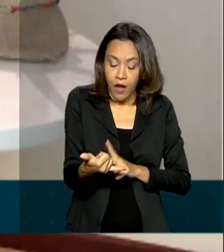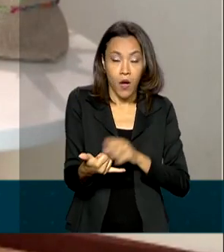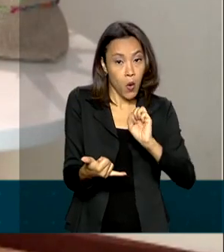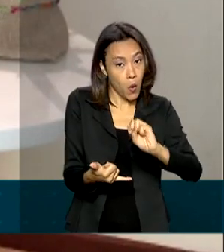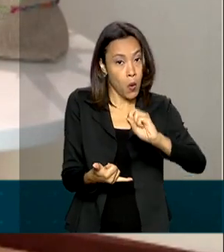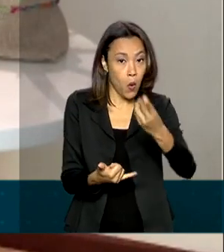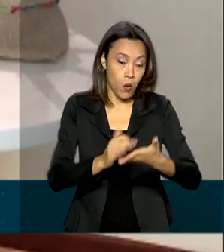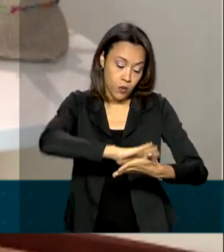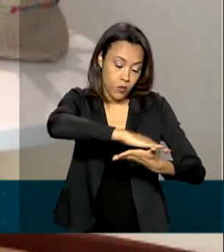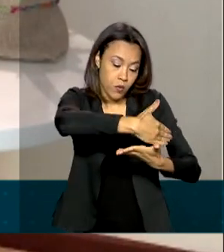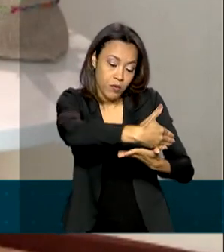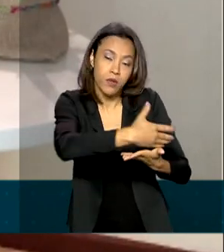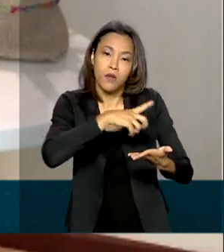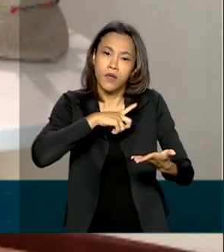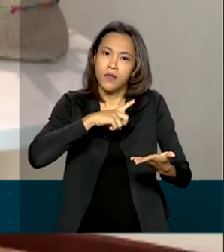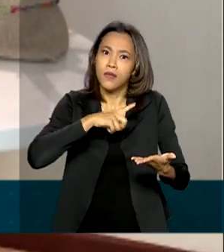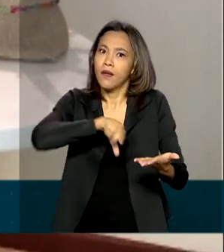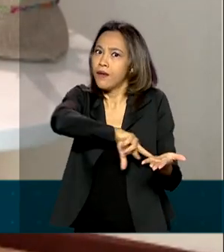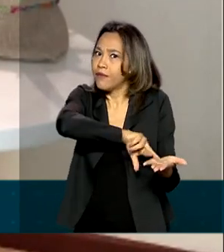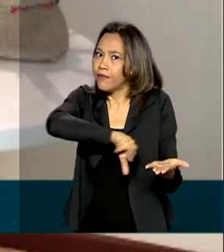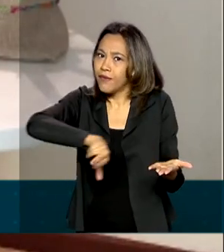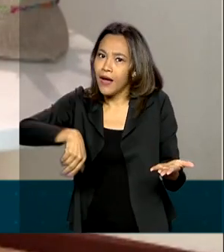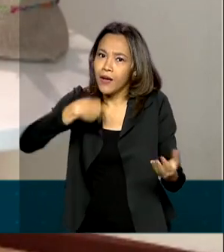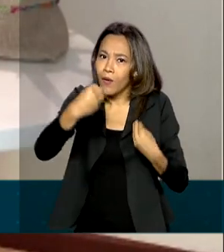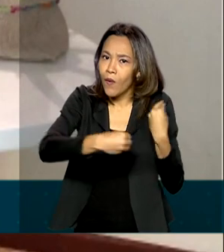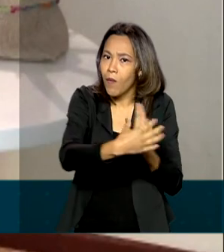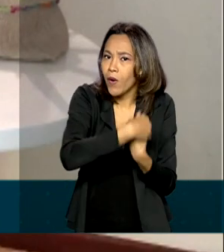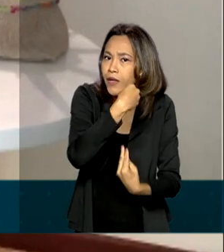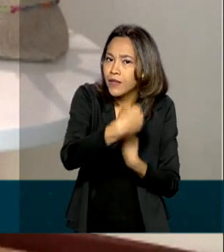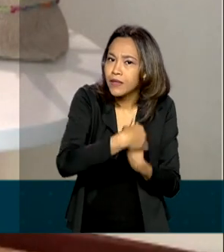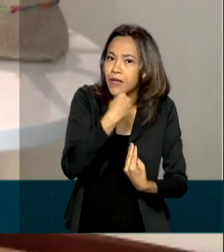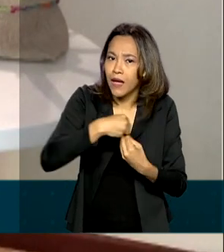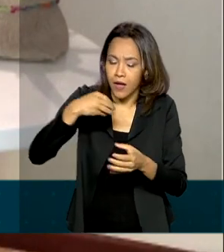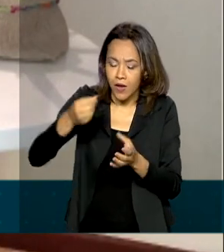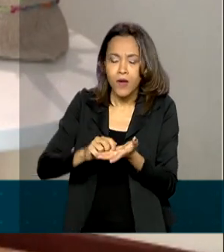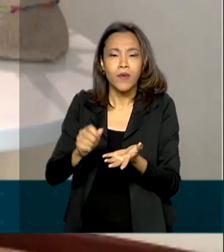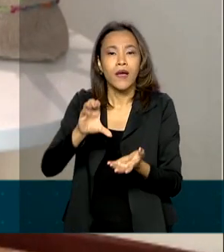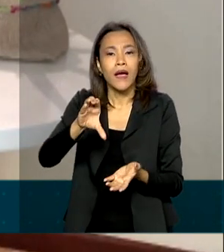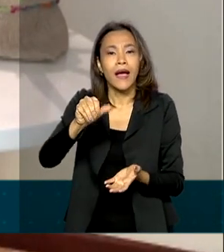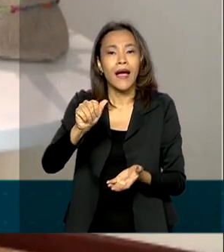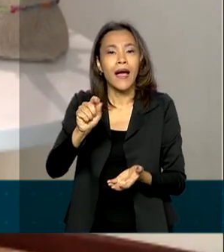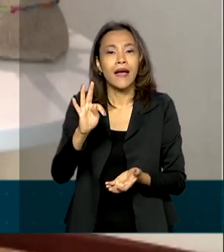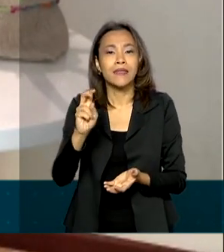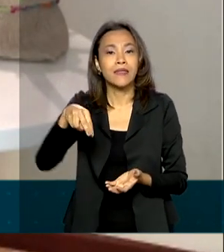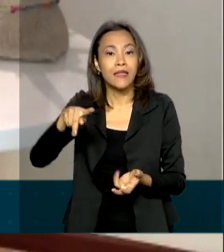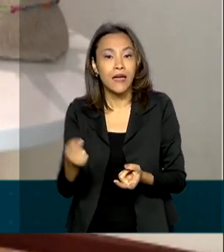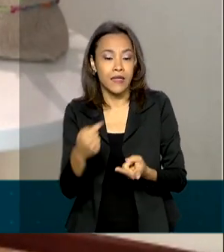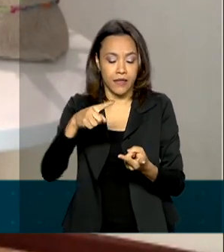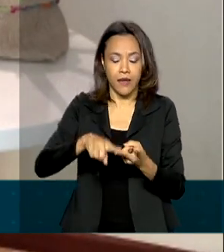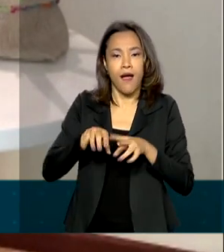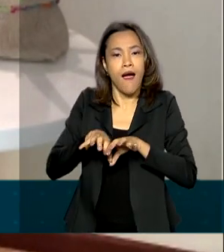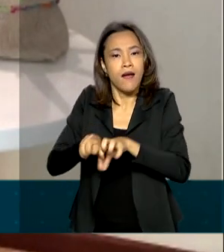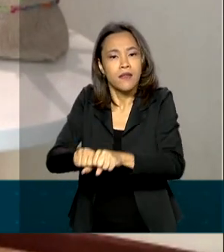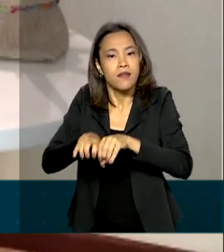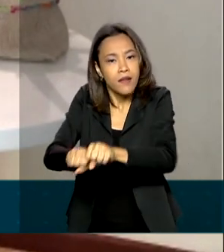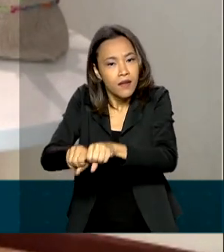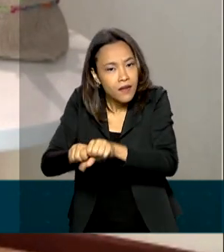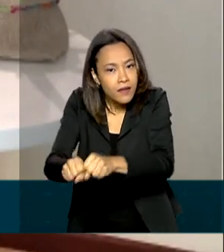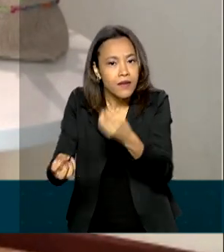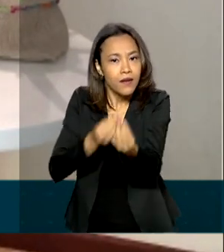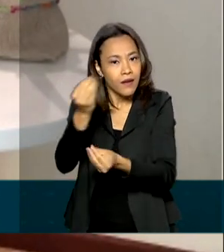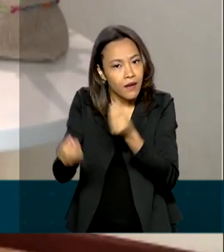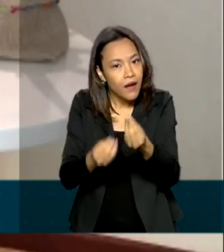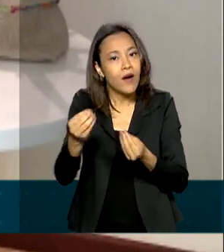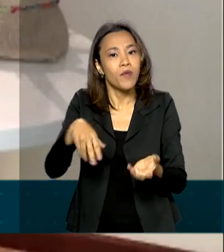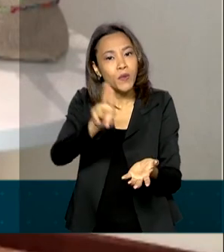e abordam boas práticas de cultivo da castanha, do açaí, concessão florestal e